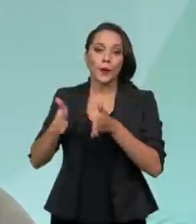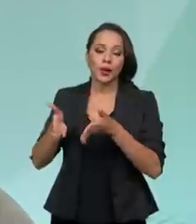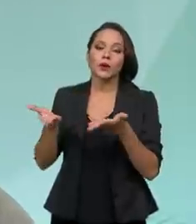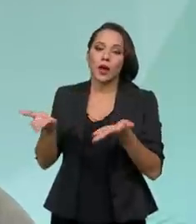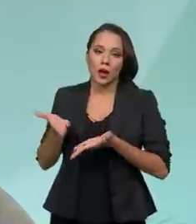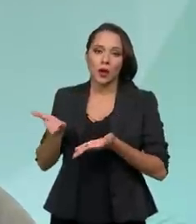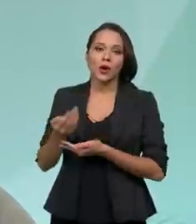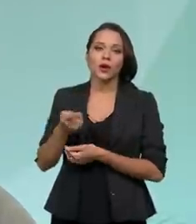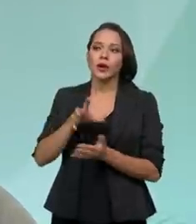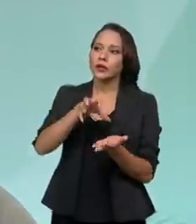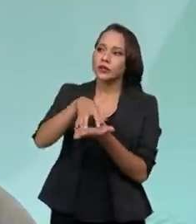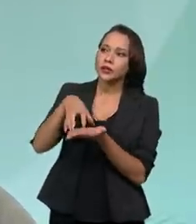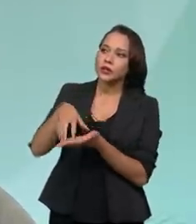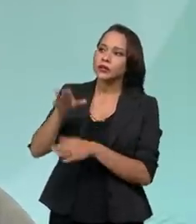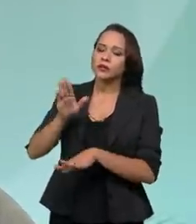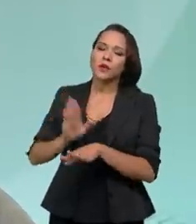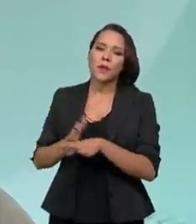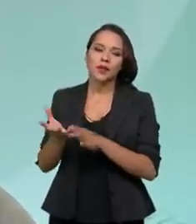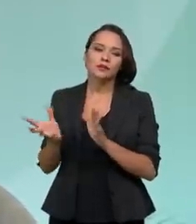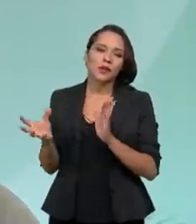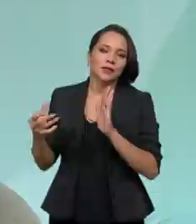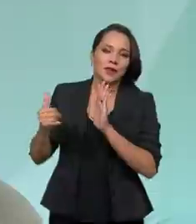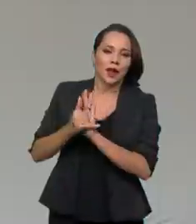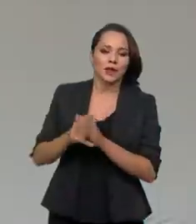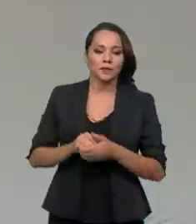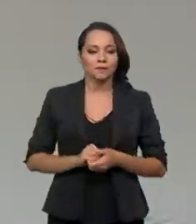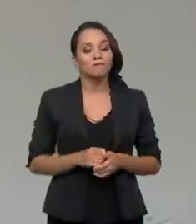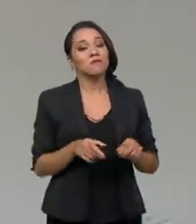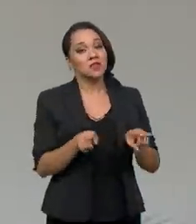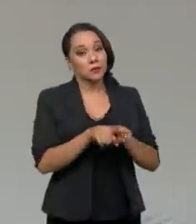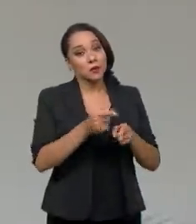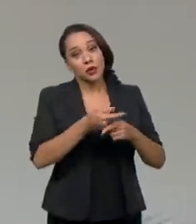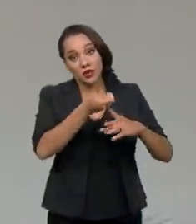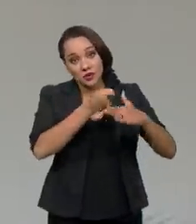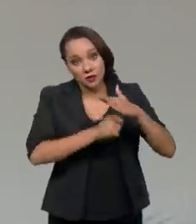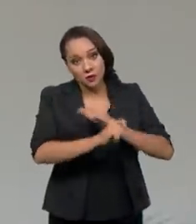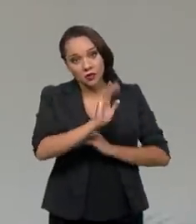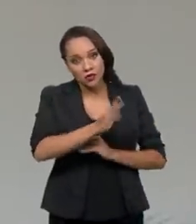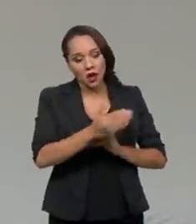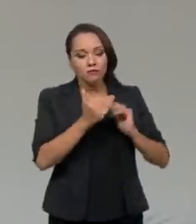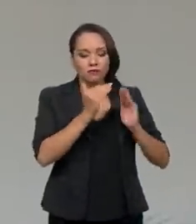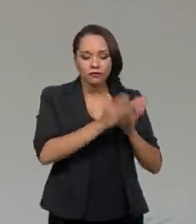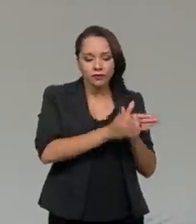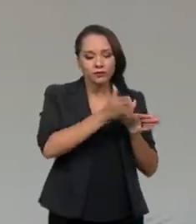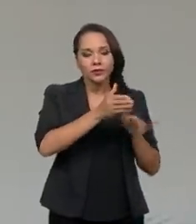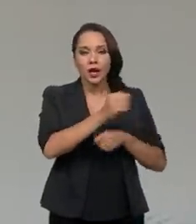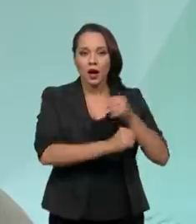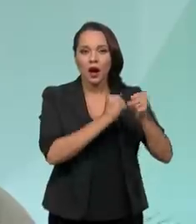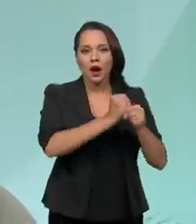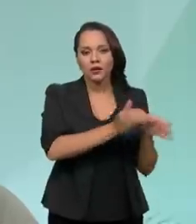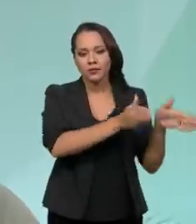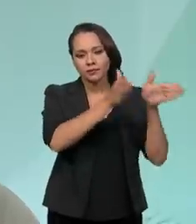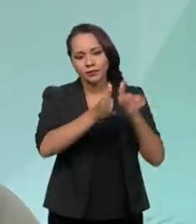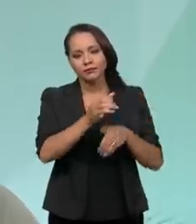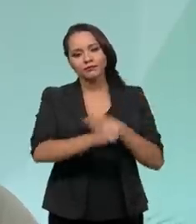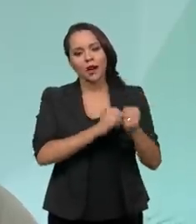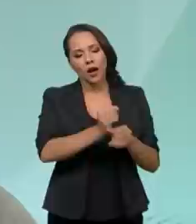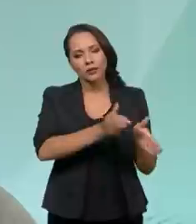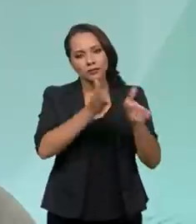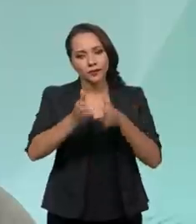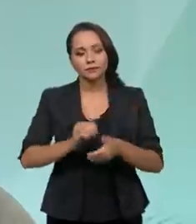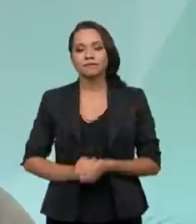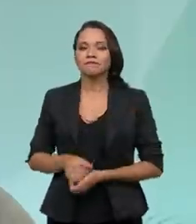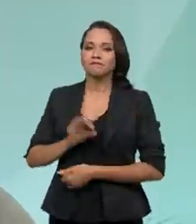estamos vivendo, que as unidades já estão mais bem implantadas. Até porque os investimentos foram sendo escalonados ano a ano, né? Perfeitamente. Então, o que nós